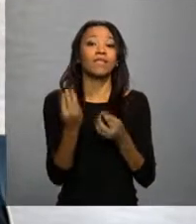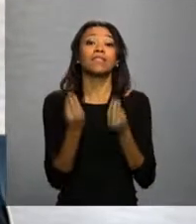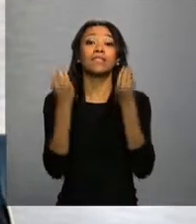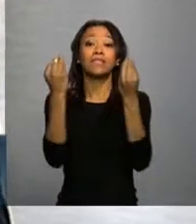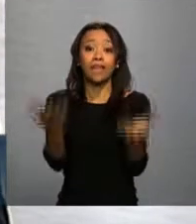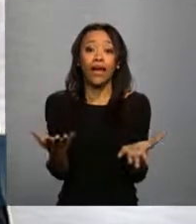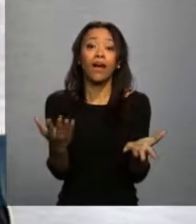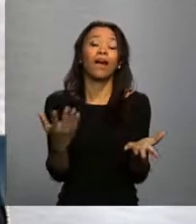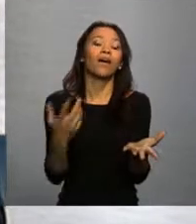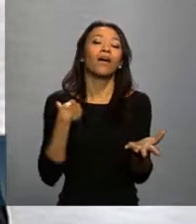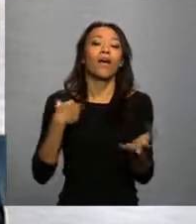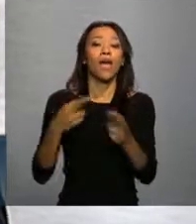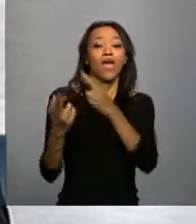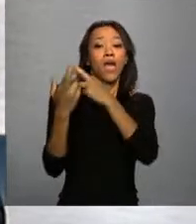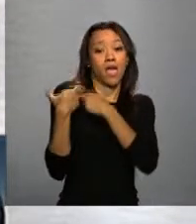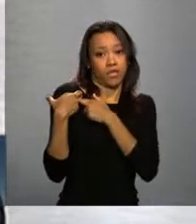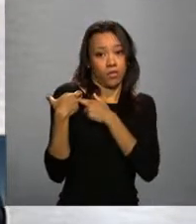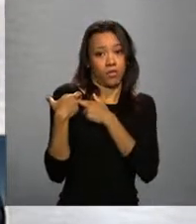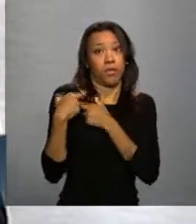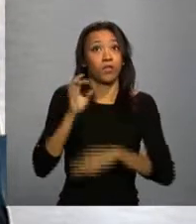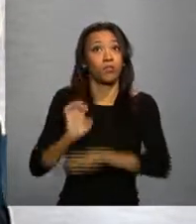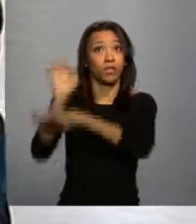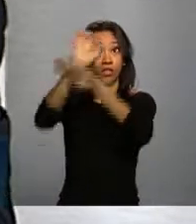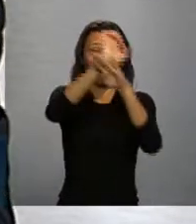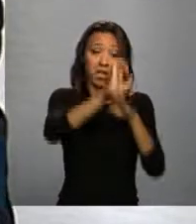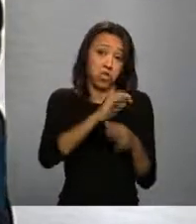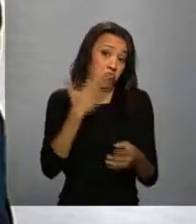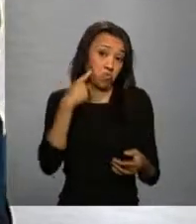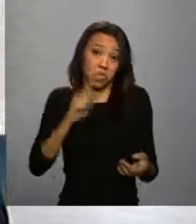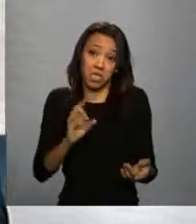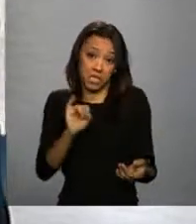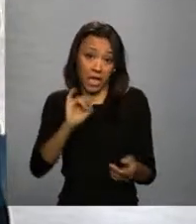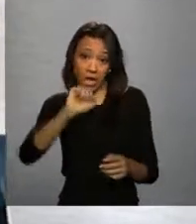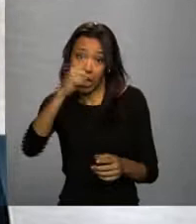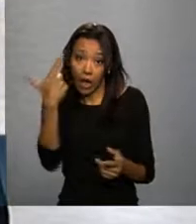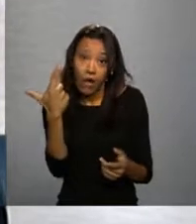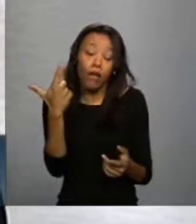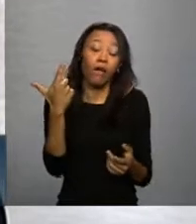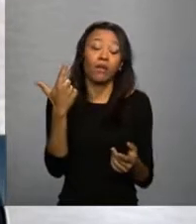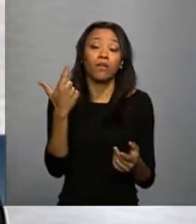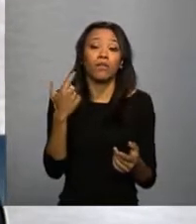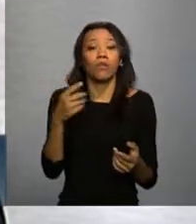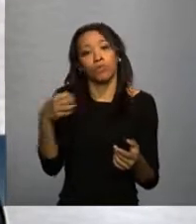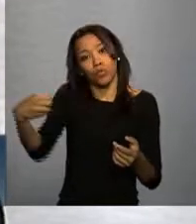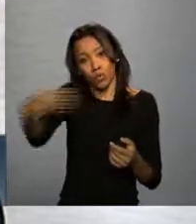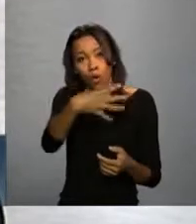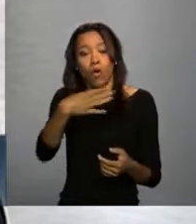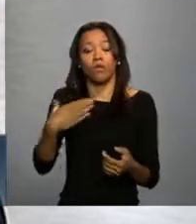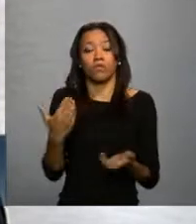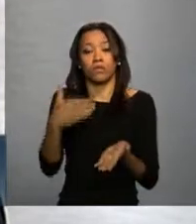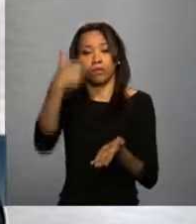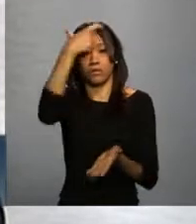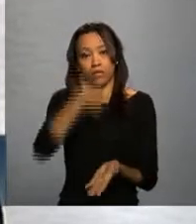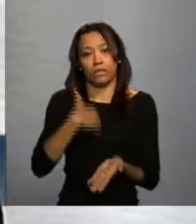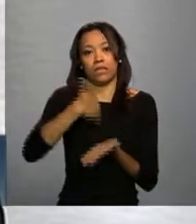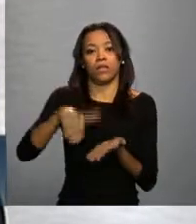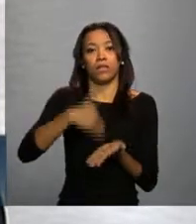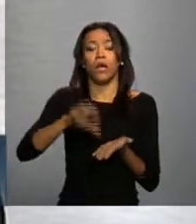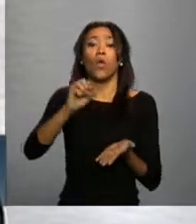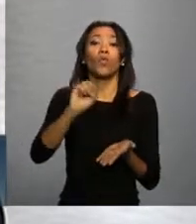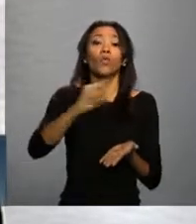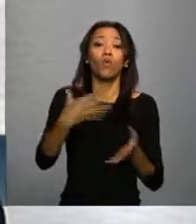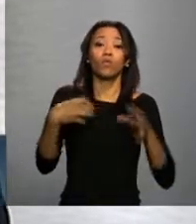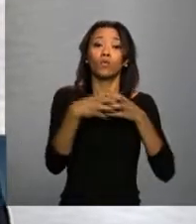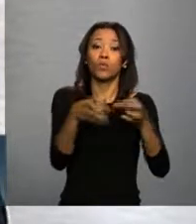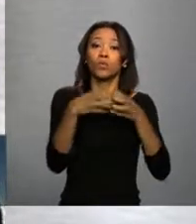diferenciadas para o Estado, e eu não sei se isso é muito claro, não só para os secretários, mas para as novas equipes que estão no comando das secretarias